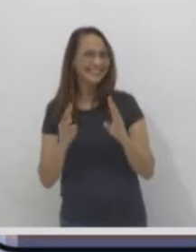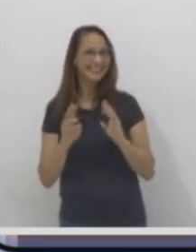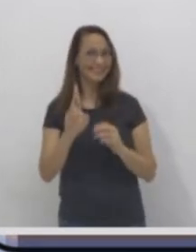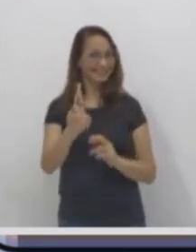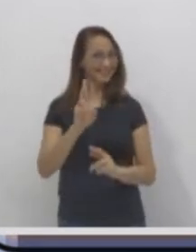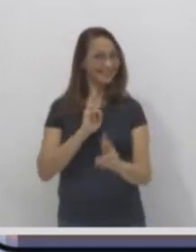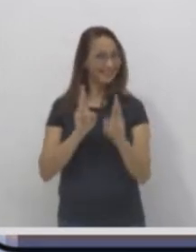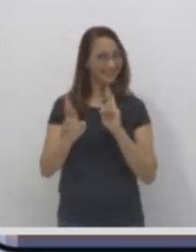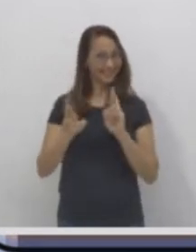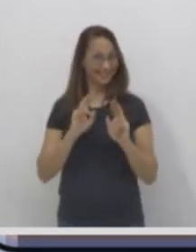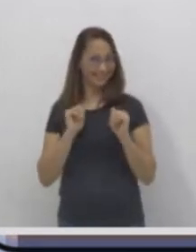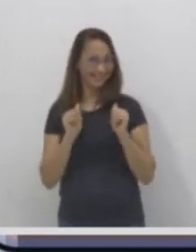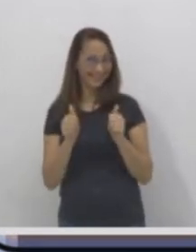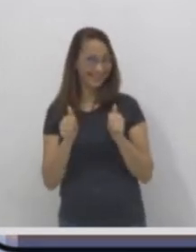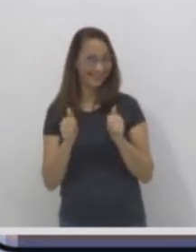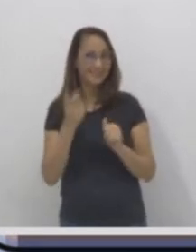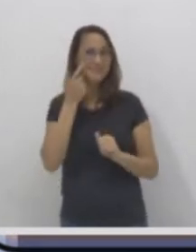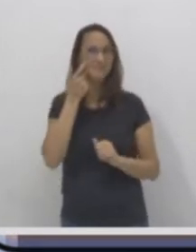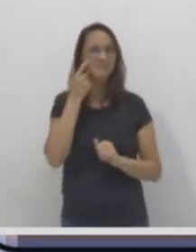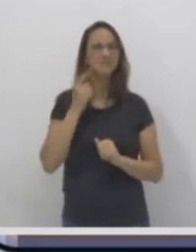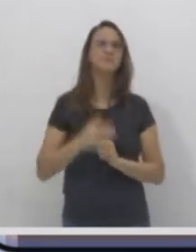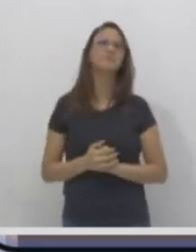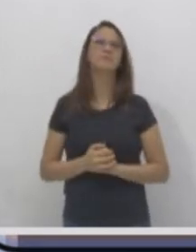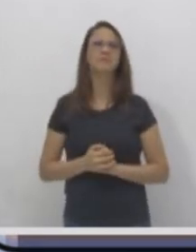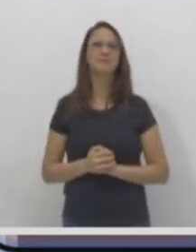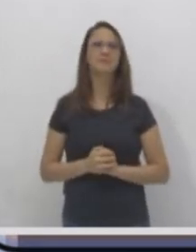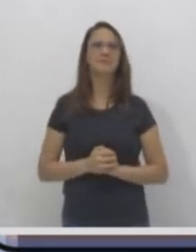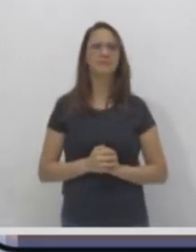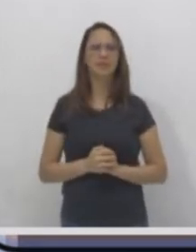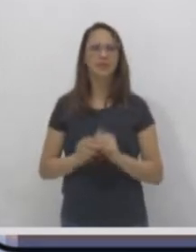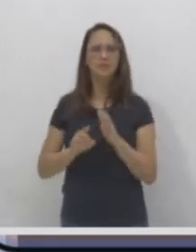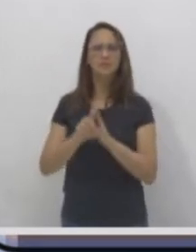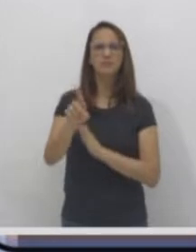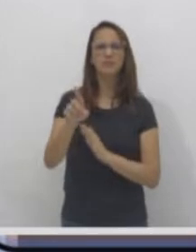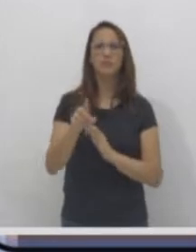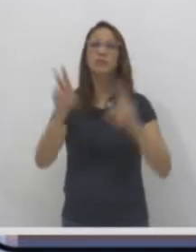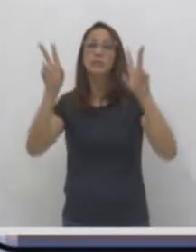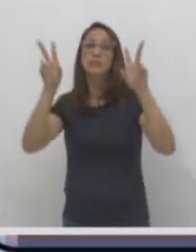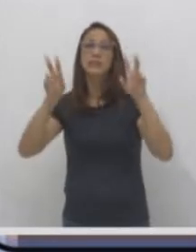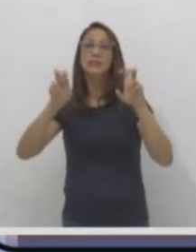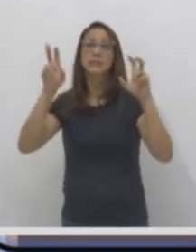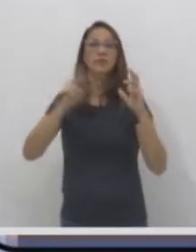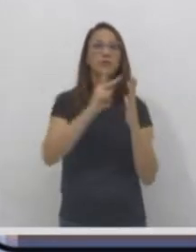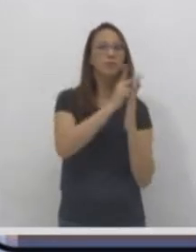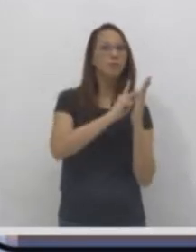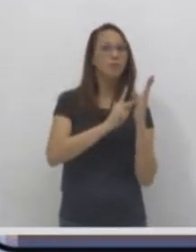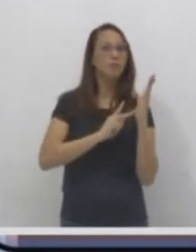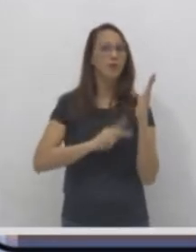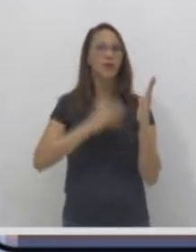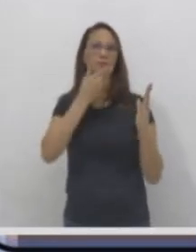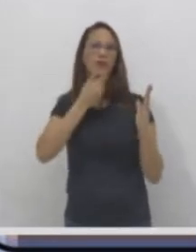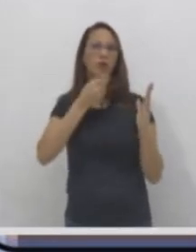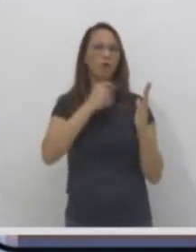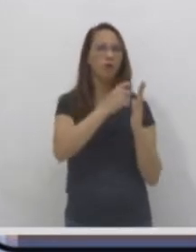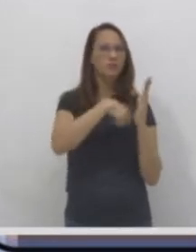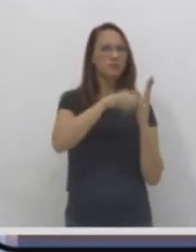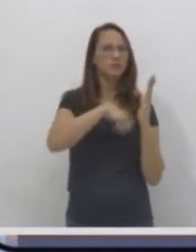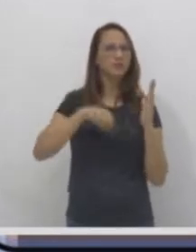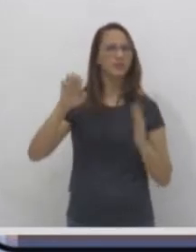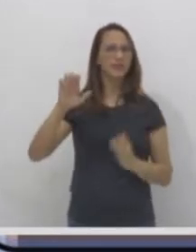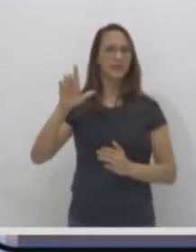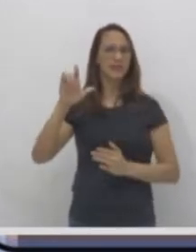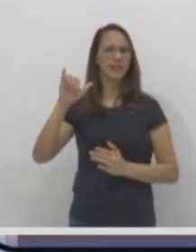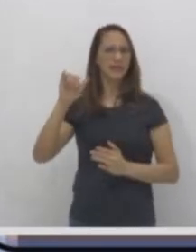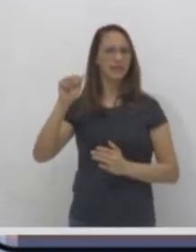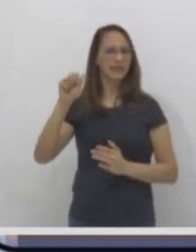nossas questões. A primeira pergunta é, qual o título do poema de Elias José? Eu acabei de passar, vocês